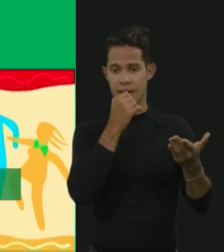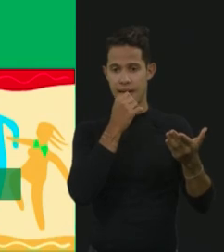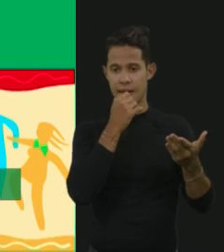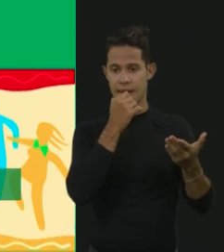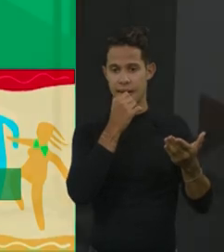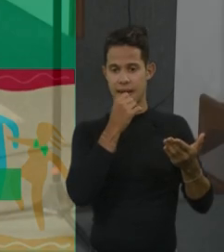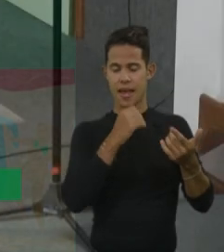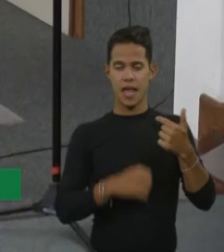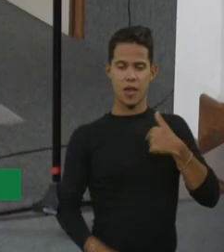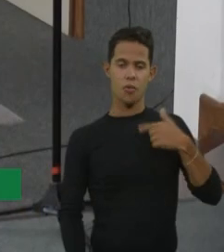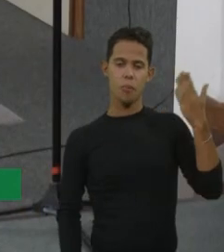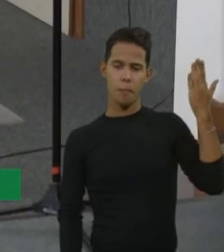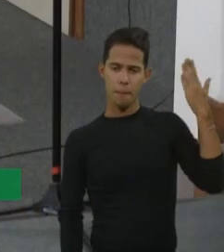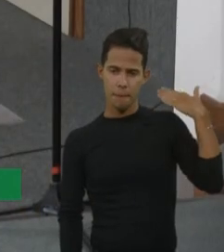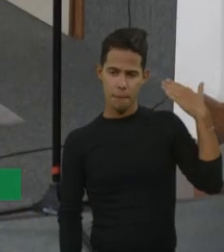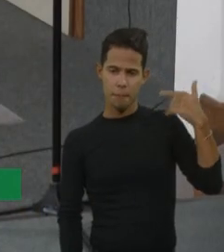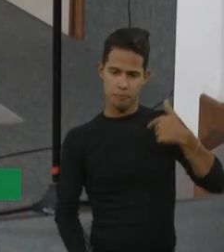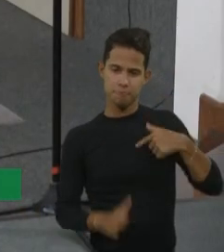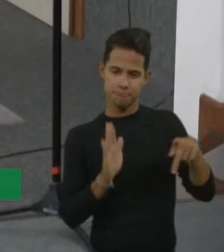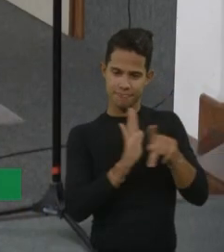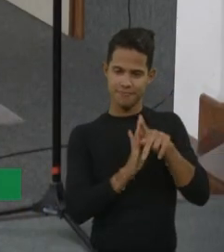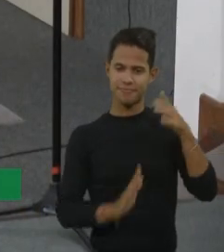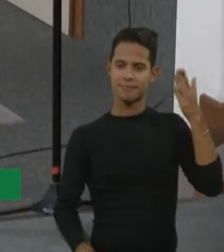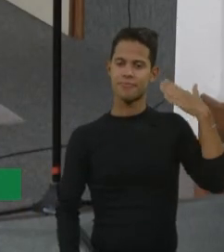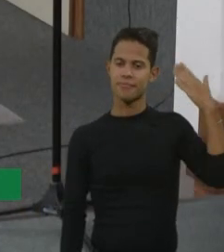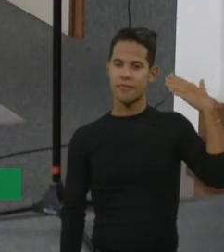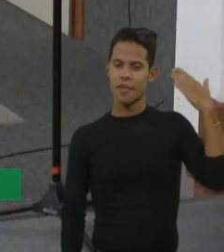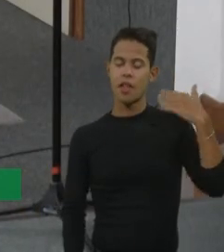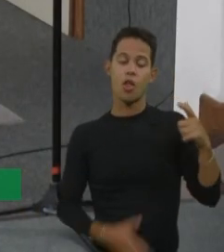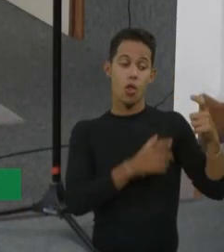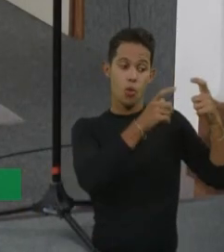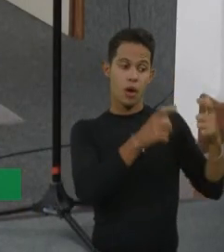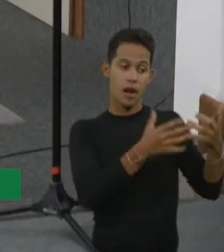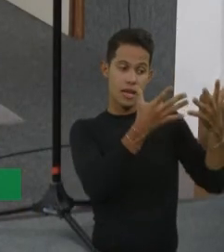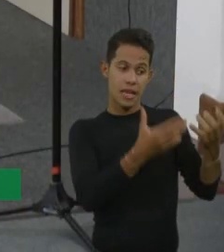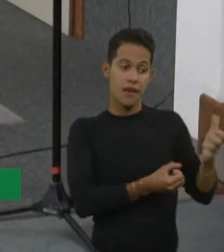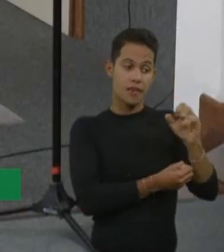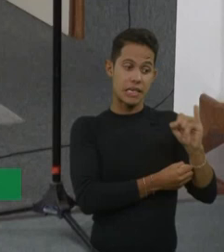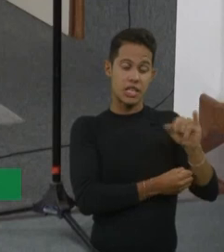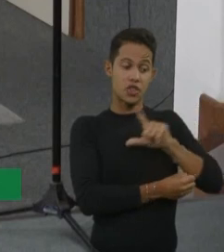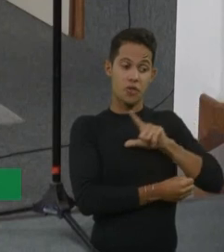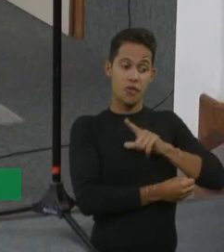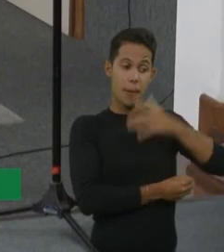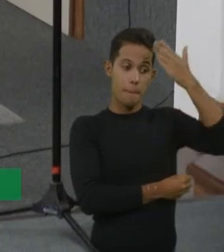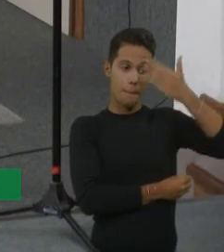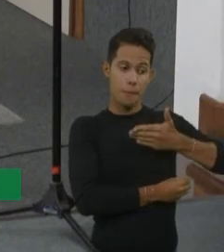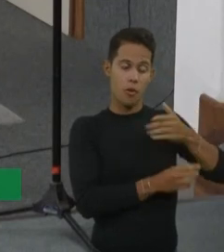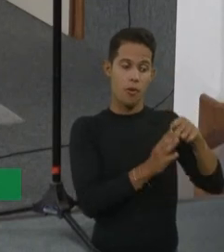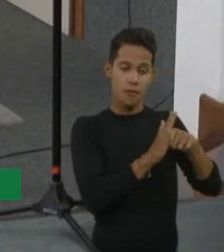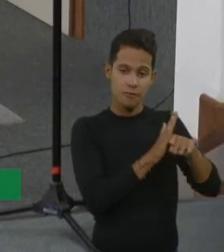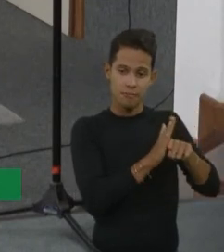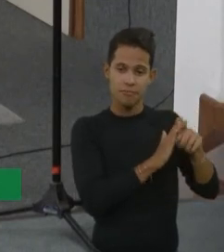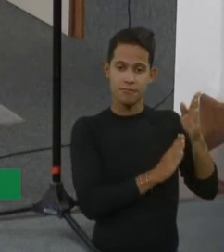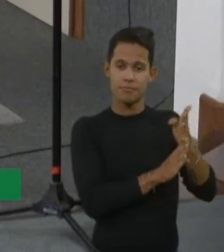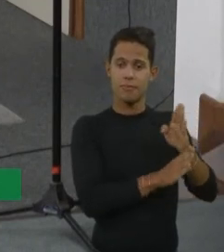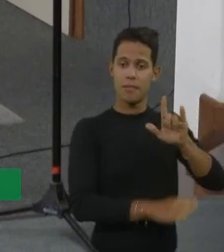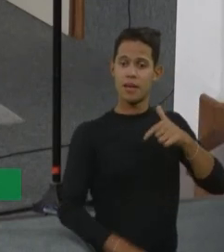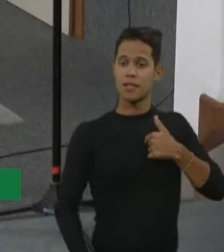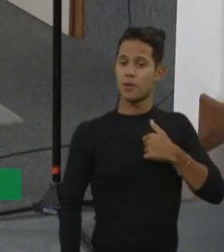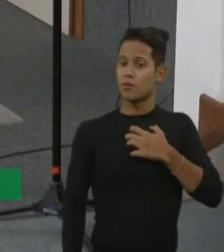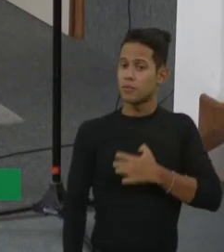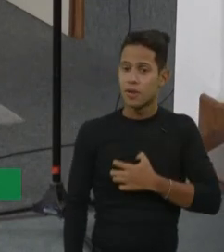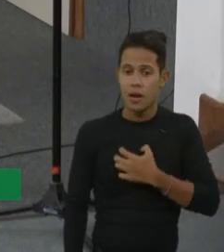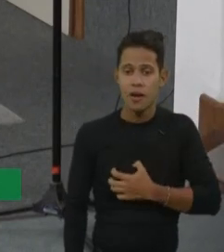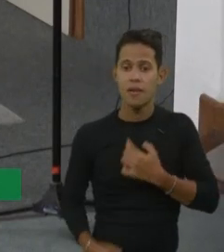Eu sou de uma época que esses locais só aceitavam se tivesse o diagnóstico. E eu fico muito brava, porque até hoje às vezes não acontece